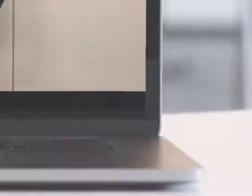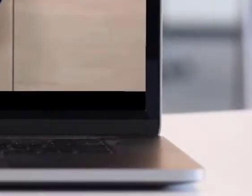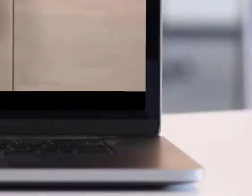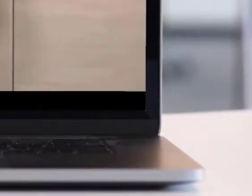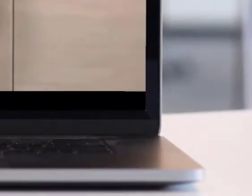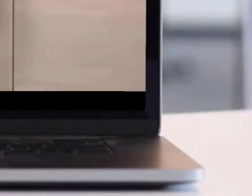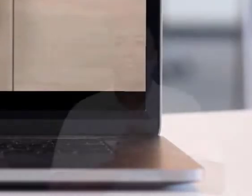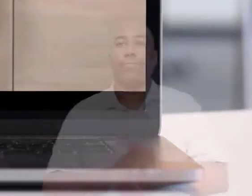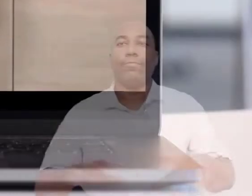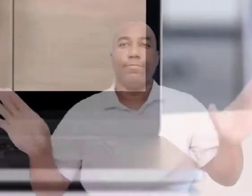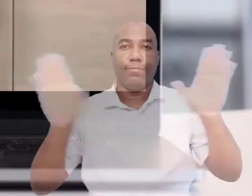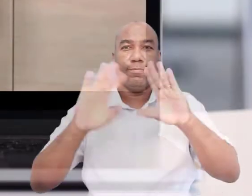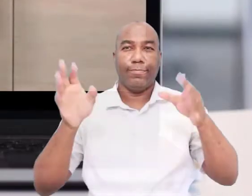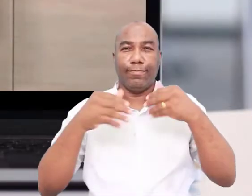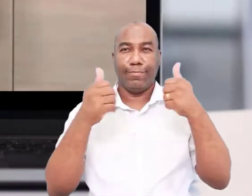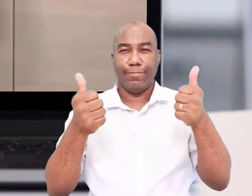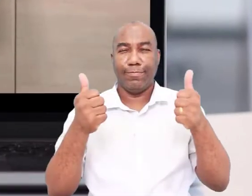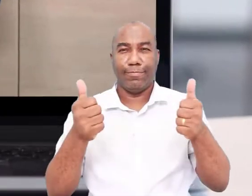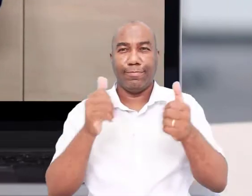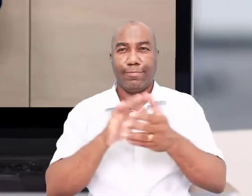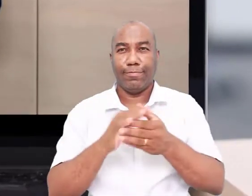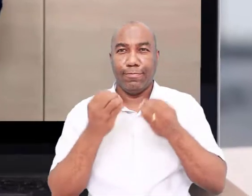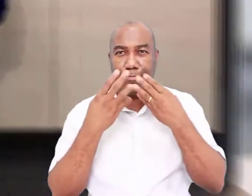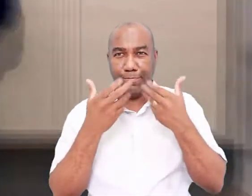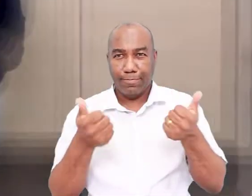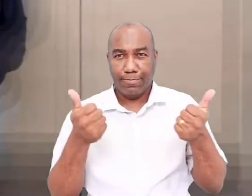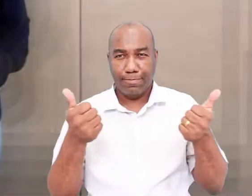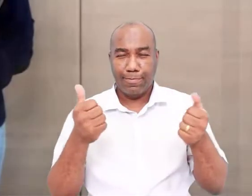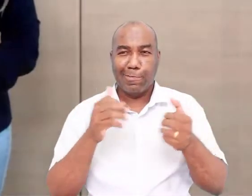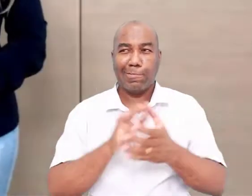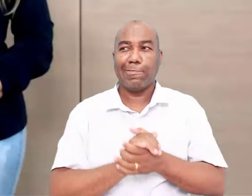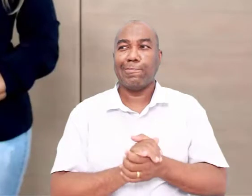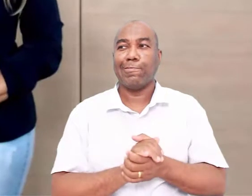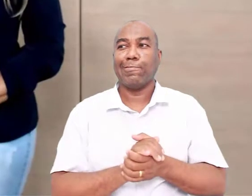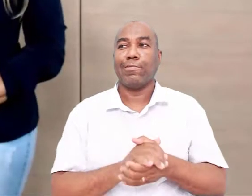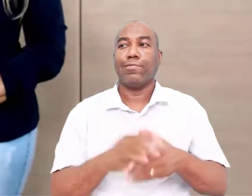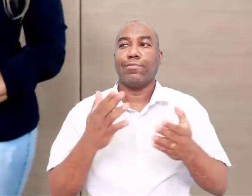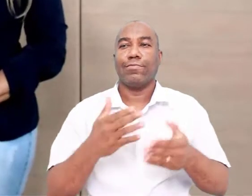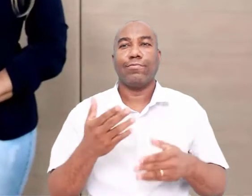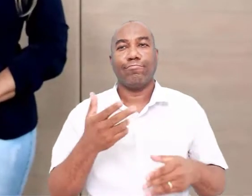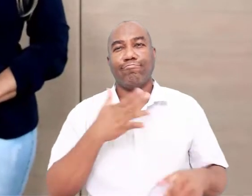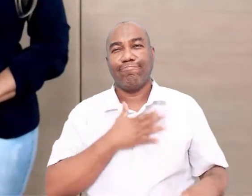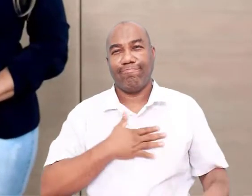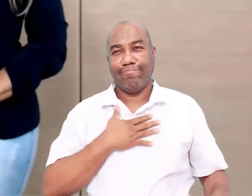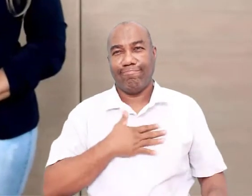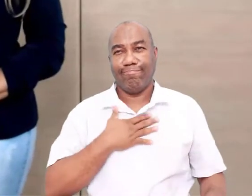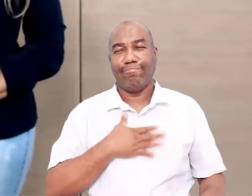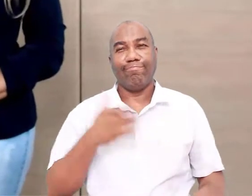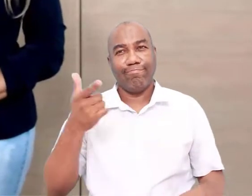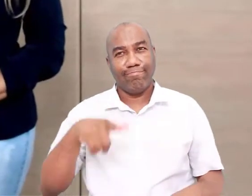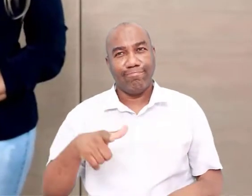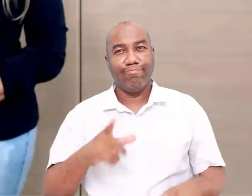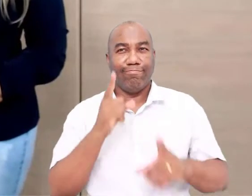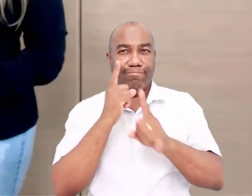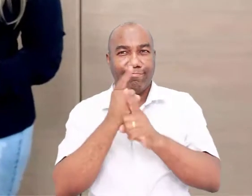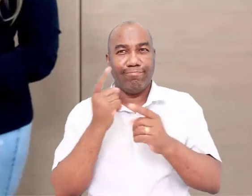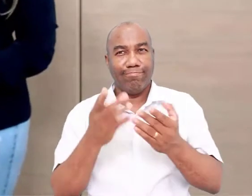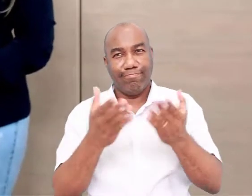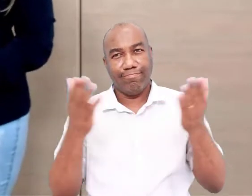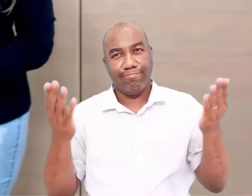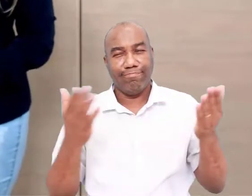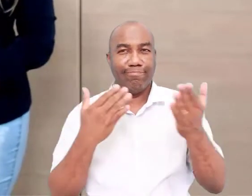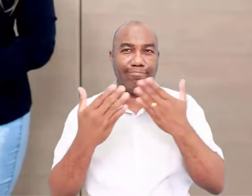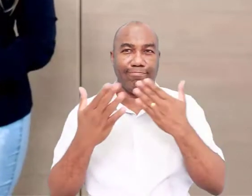Oi gente, como é que estão vocês? Tudo bem? É um prazer voltar a nos encontrarmos